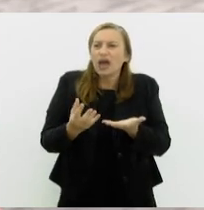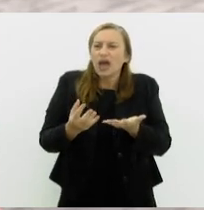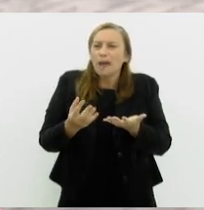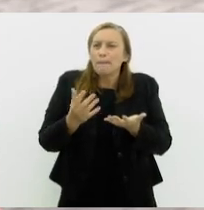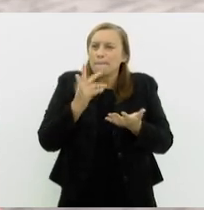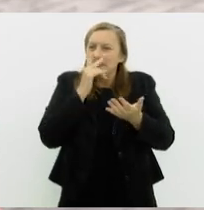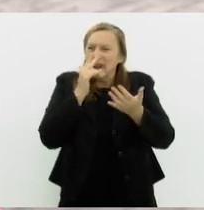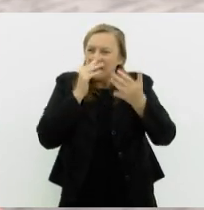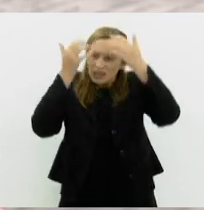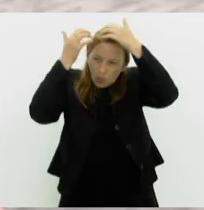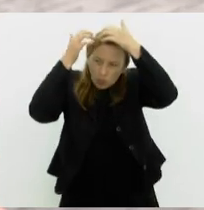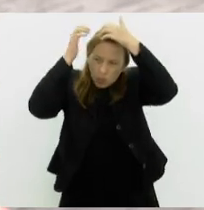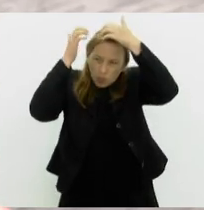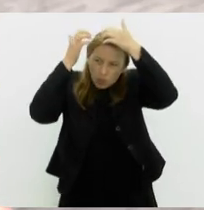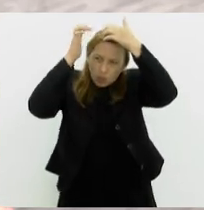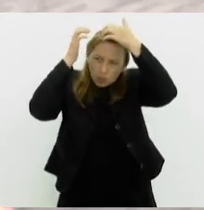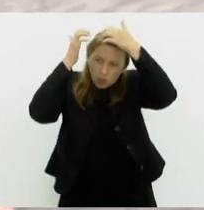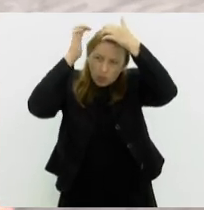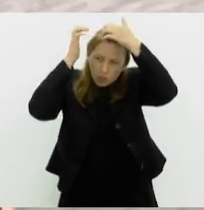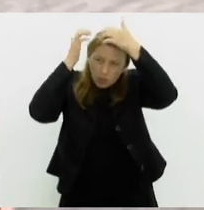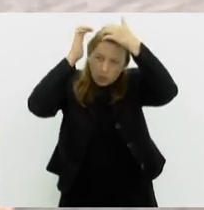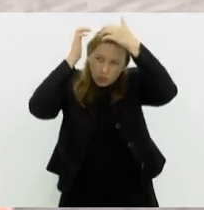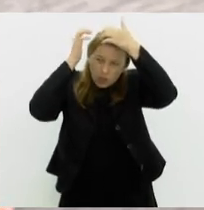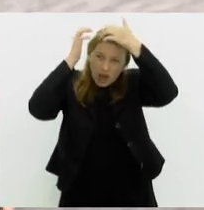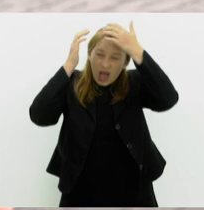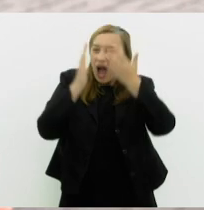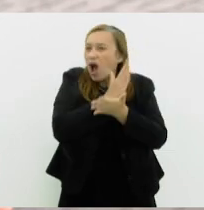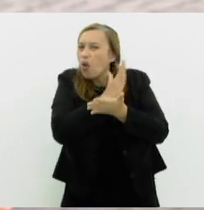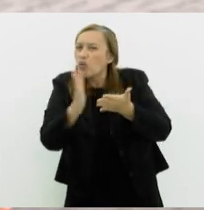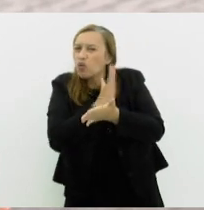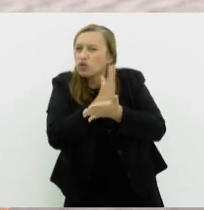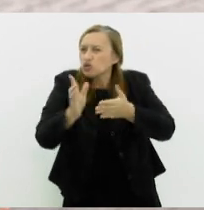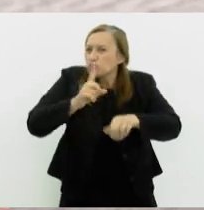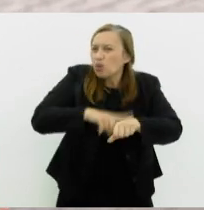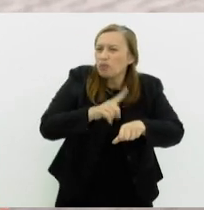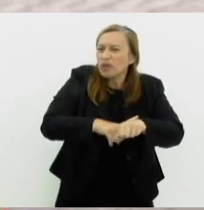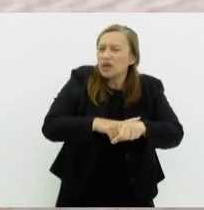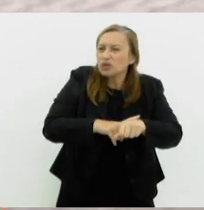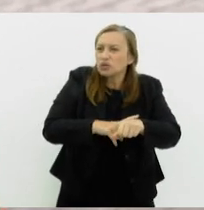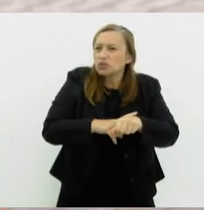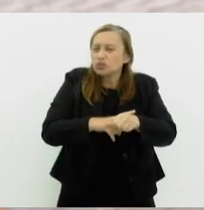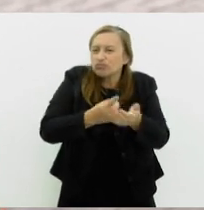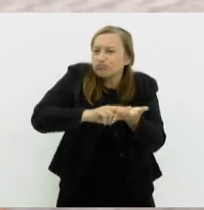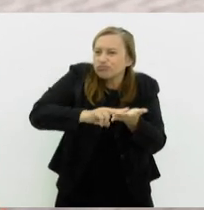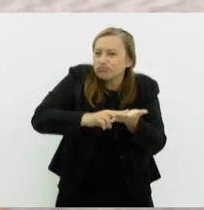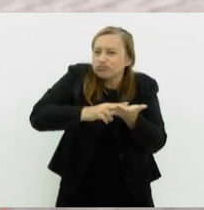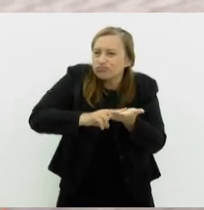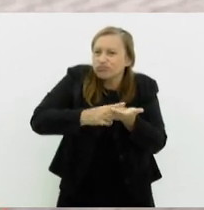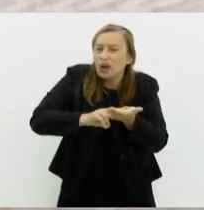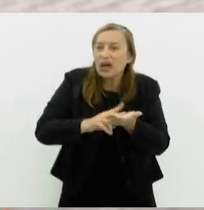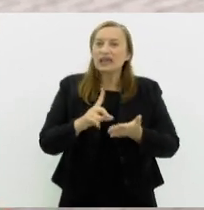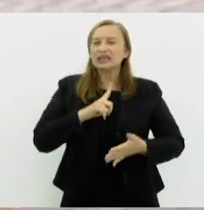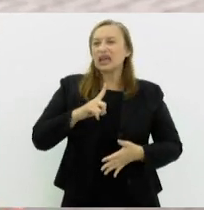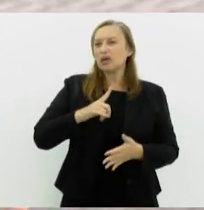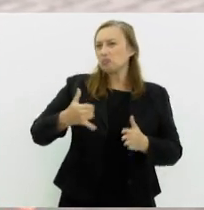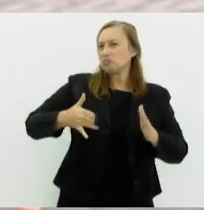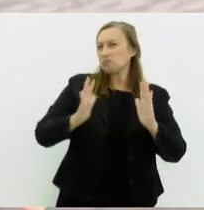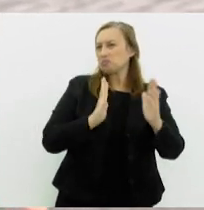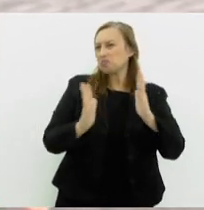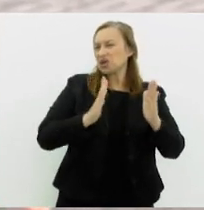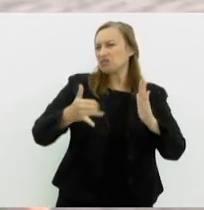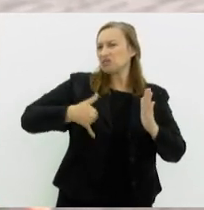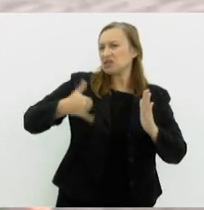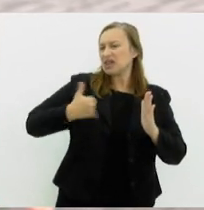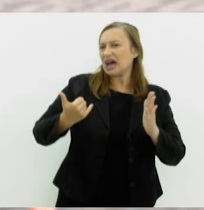circuito do cérebro que, em alguns momentos, você desenvolve essa crise. Existe alguma faixa etária mais propícia a ter a